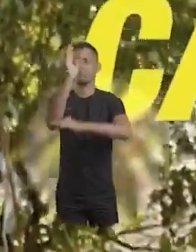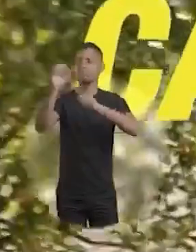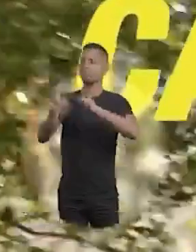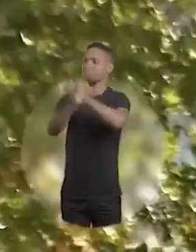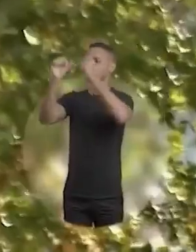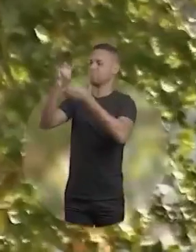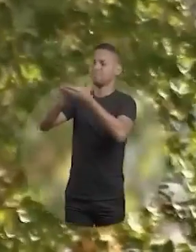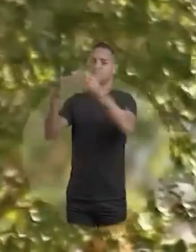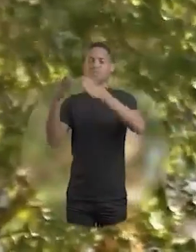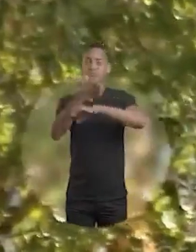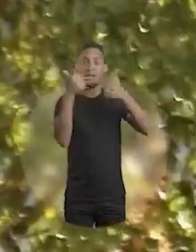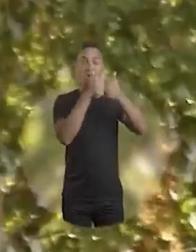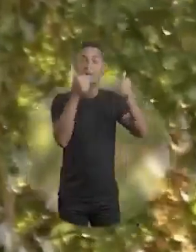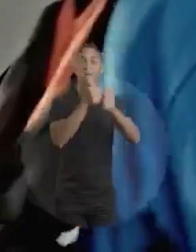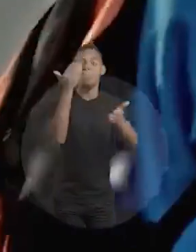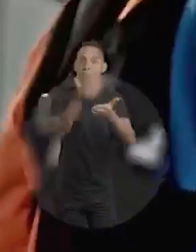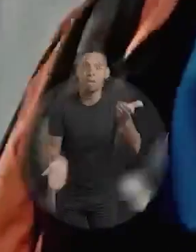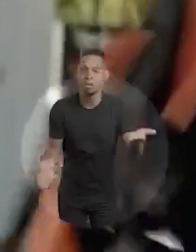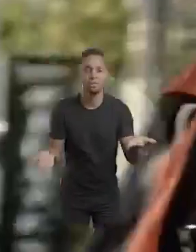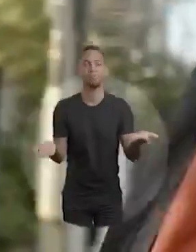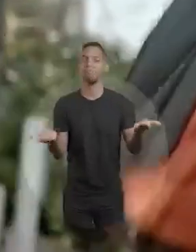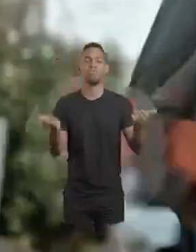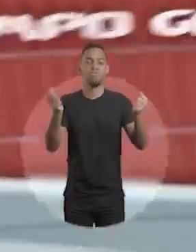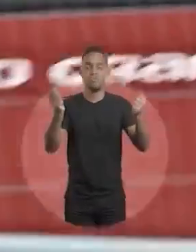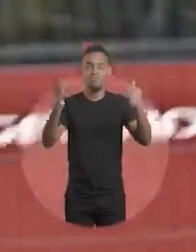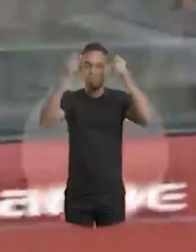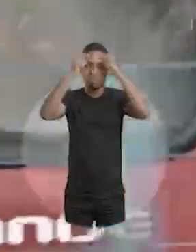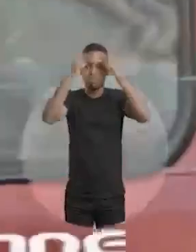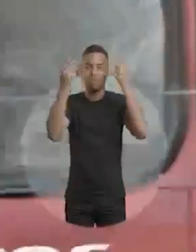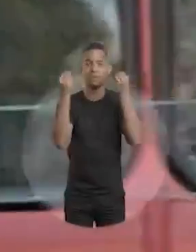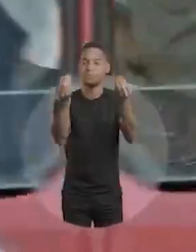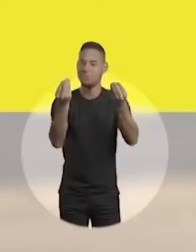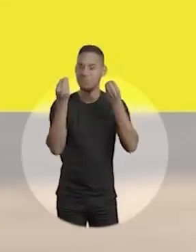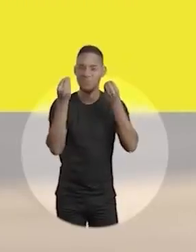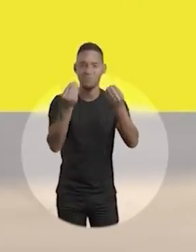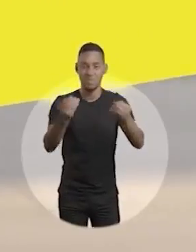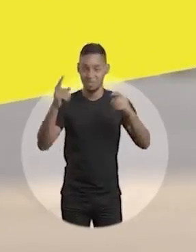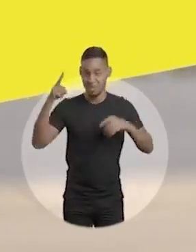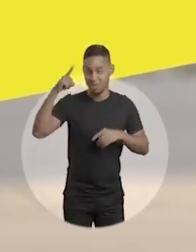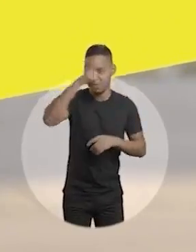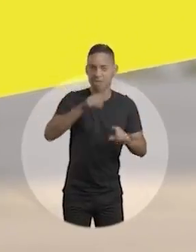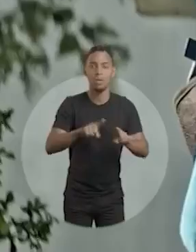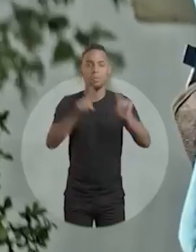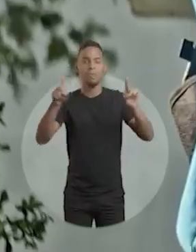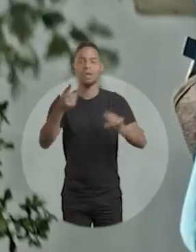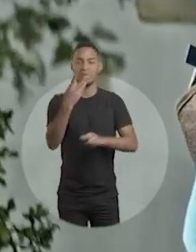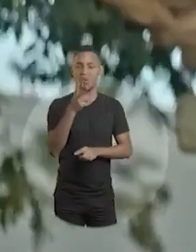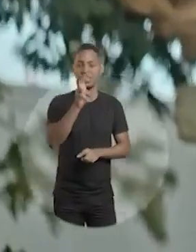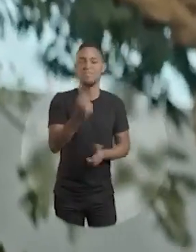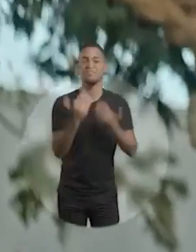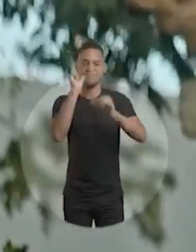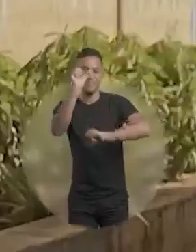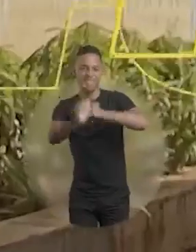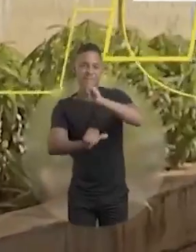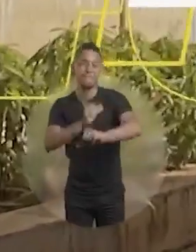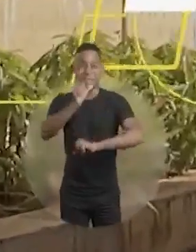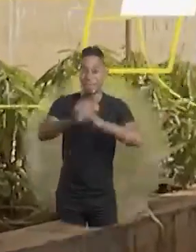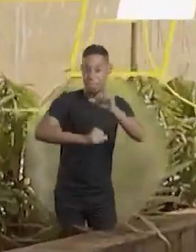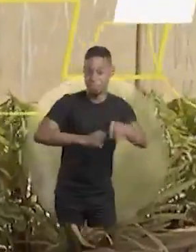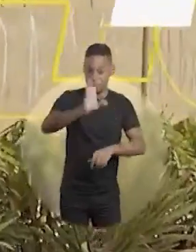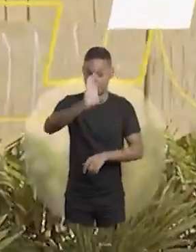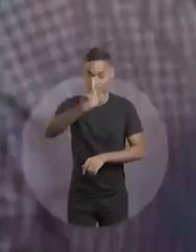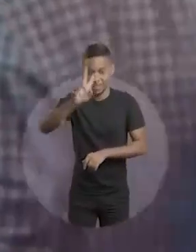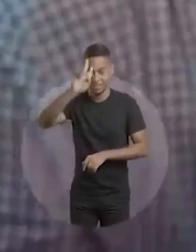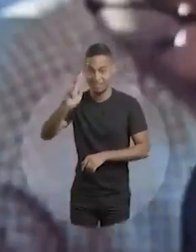Campão. Acorda cedo todo dia, ainda pega o busão. Que tá lotado, isso quando não tá quebrado. Tá fácil ou não? 45 pra mudar